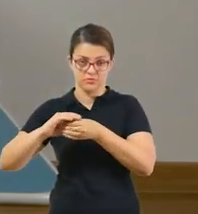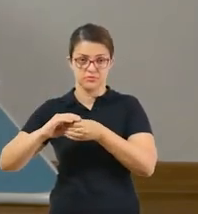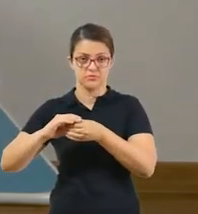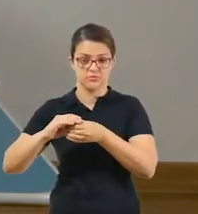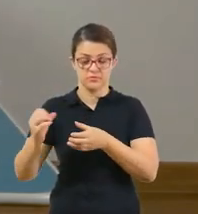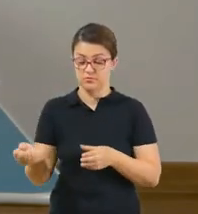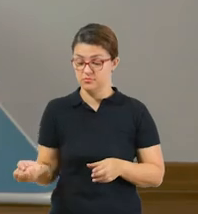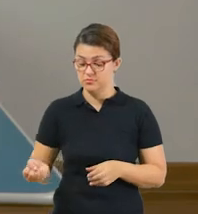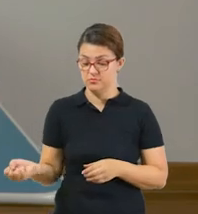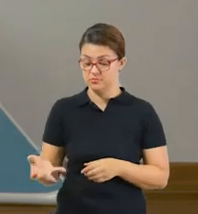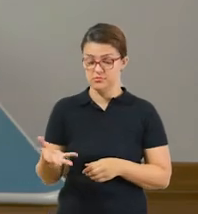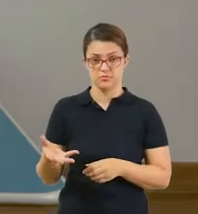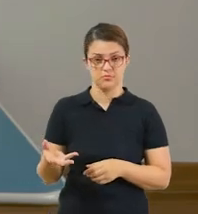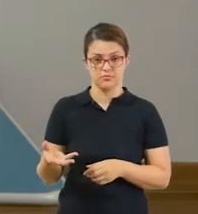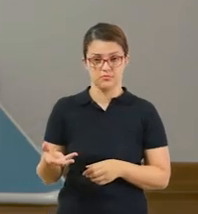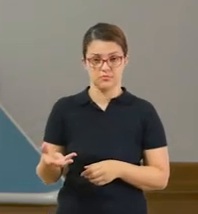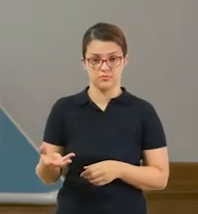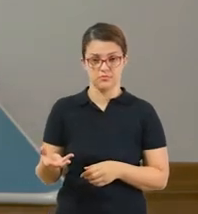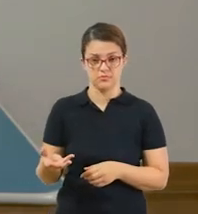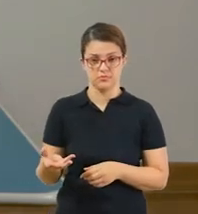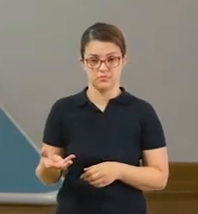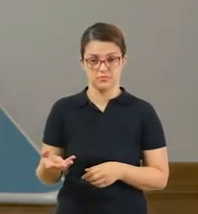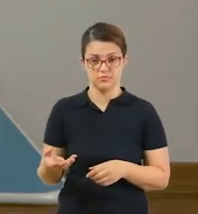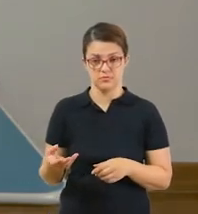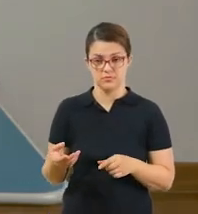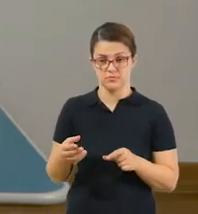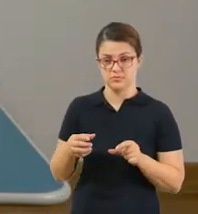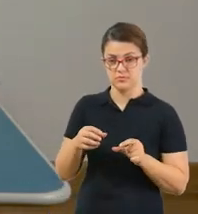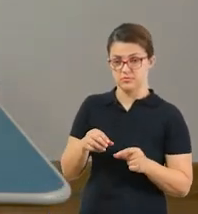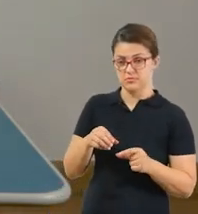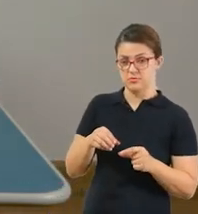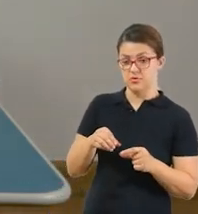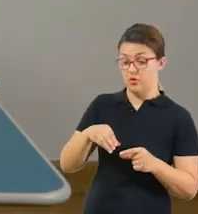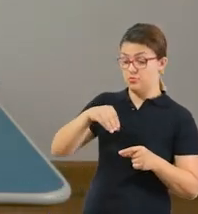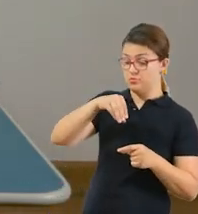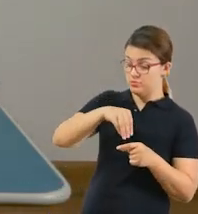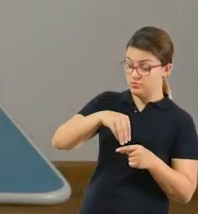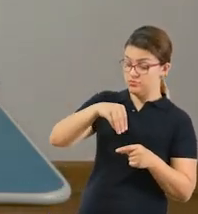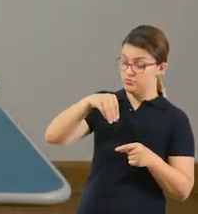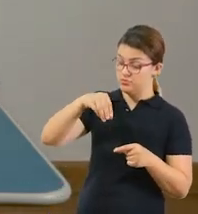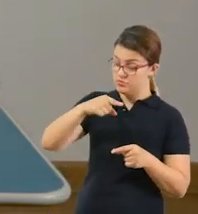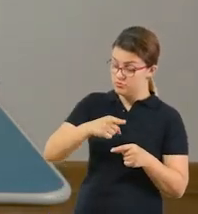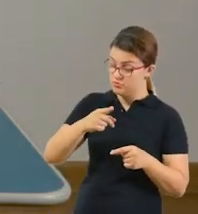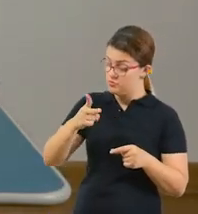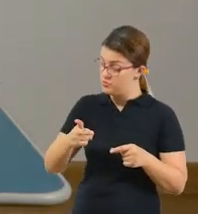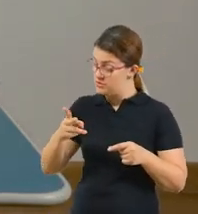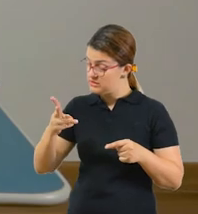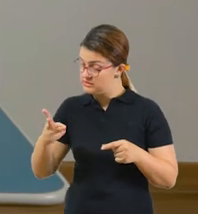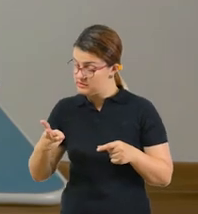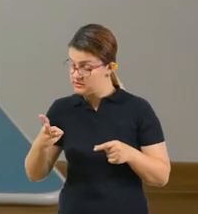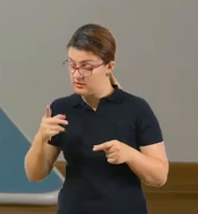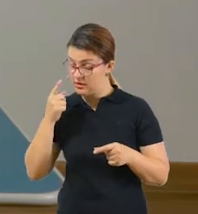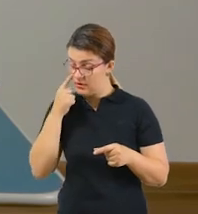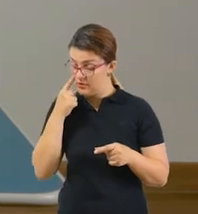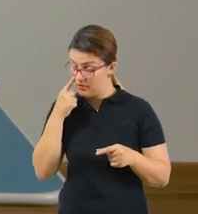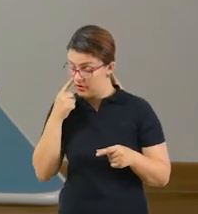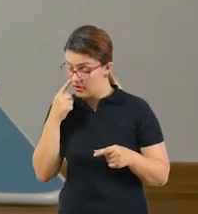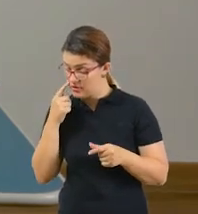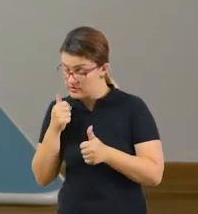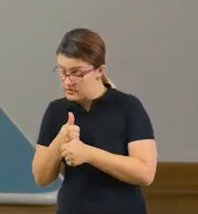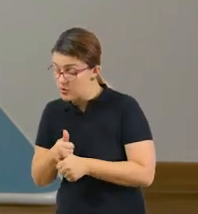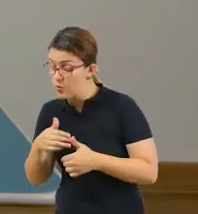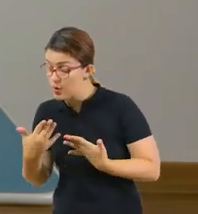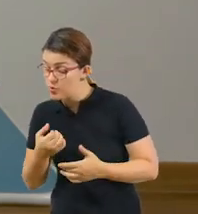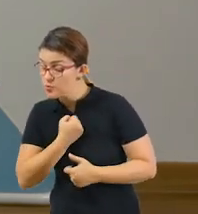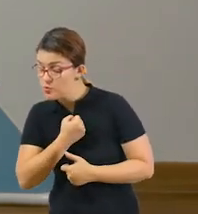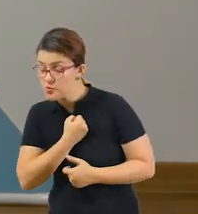você não tiver um dadinho em casa. Aí você vai jogar o dadinho, o primeiro, ele tirou três, ele vai andar três casas. E aí